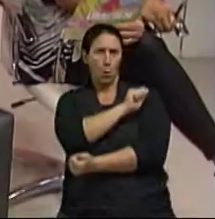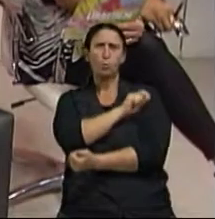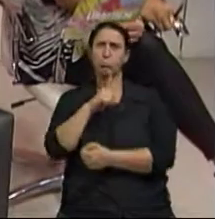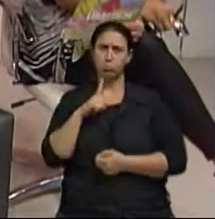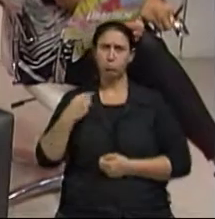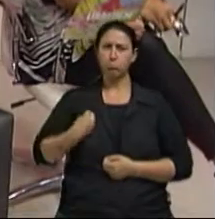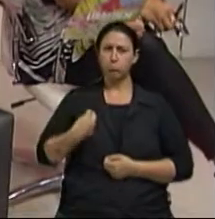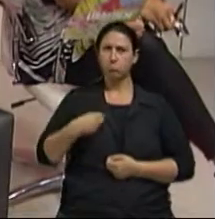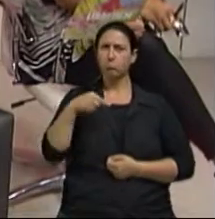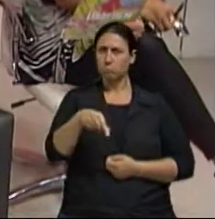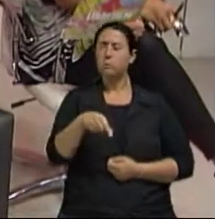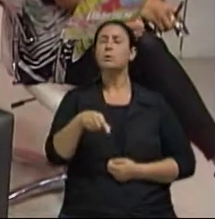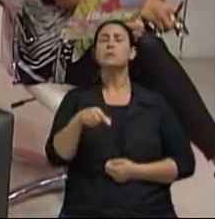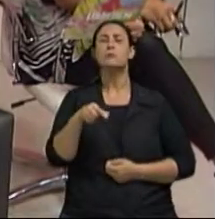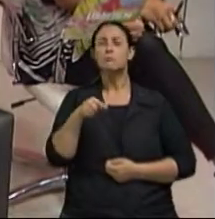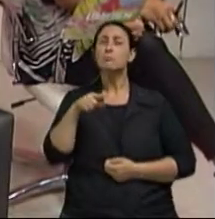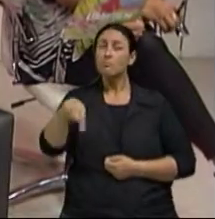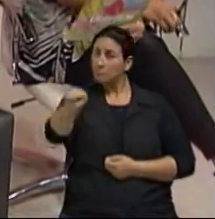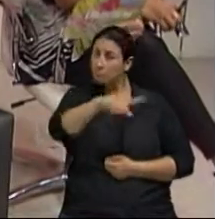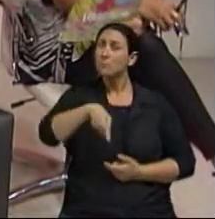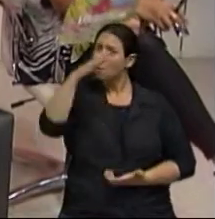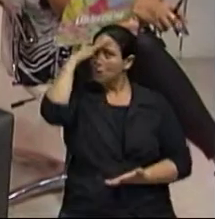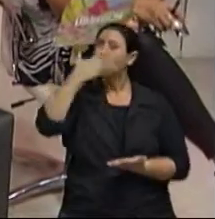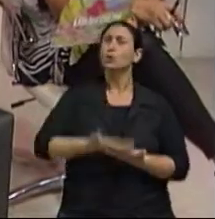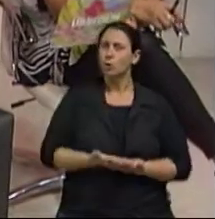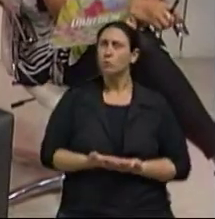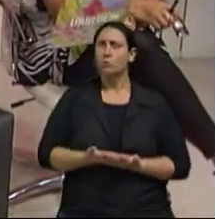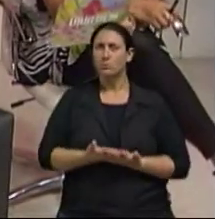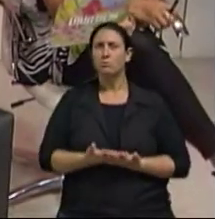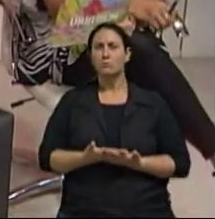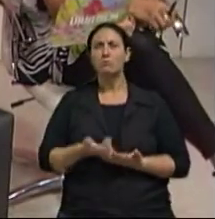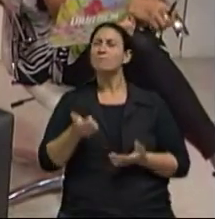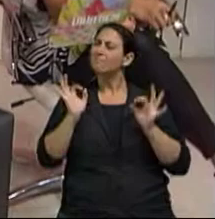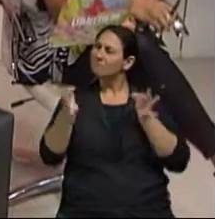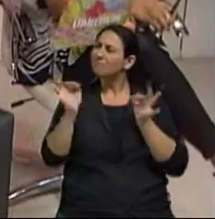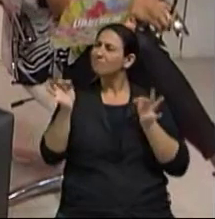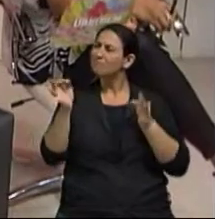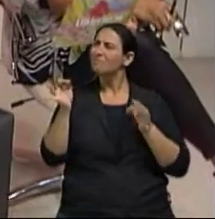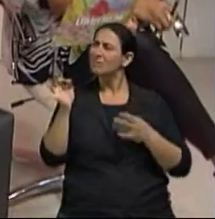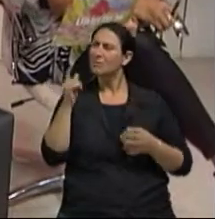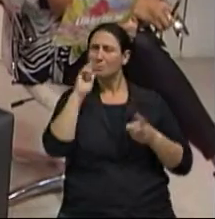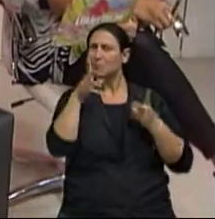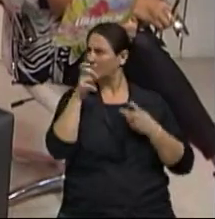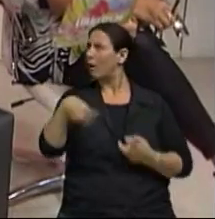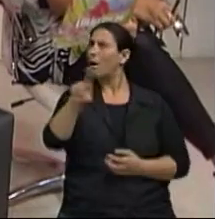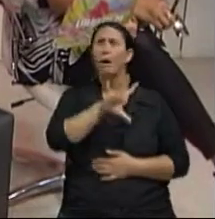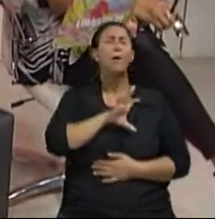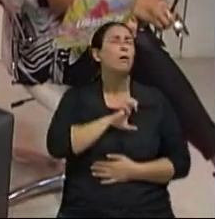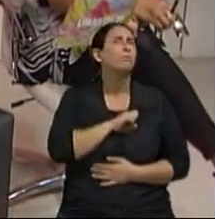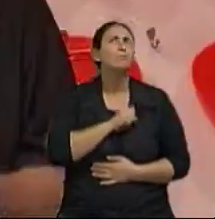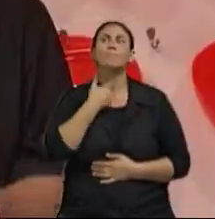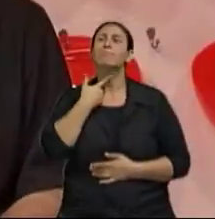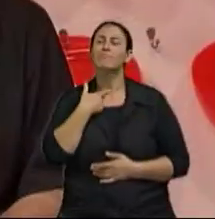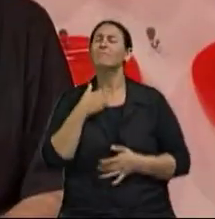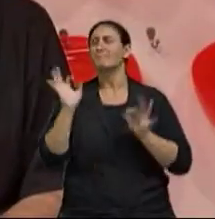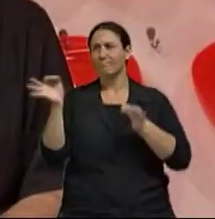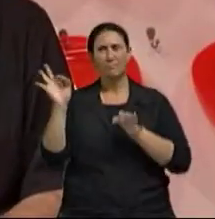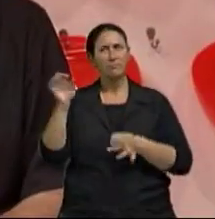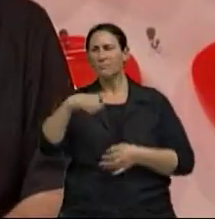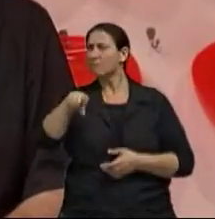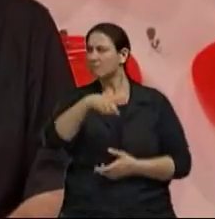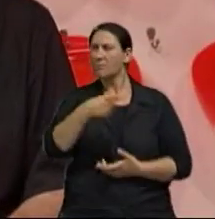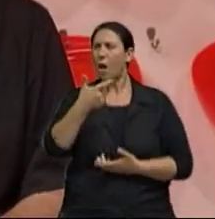enfim, estão ali porque eles acreditam E são apaixonados A gente nota, quando eu lido com eles, são apaixonados, né? Cada um carrega a sua caixinha de